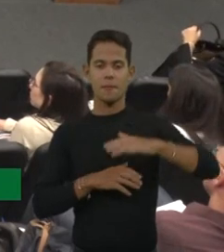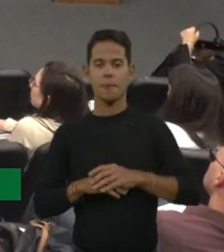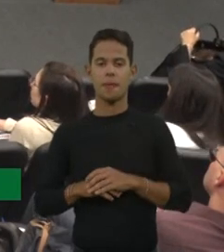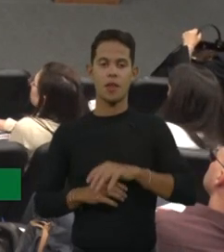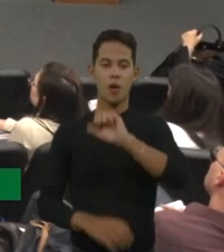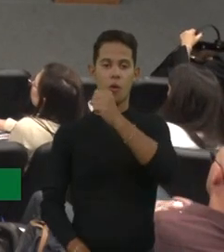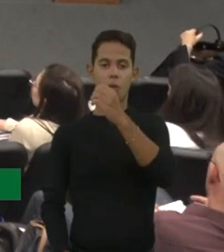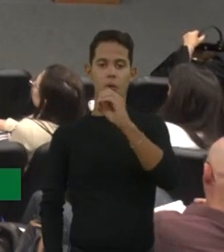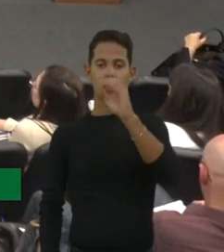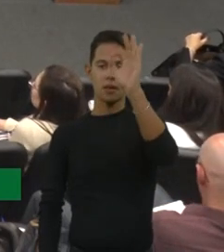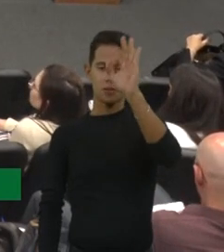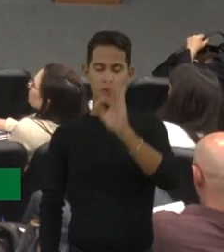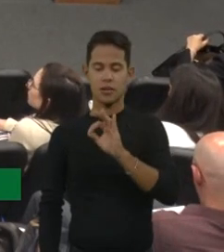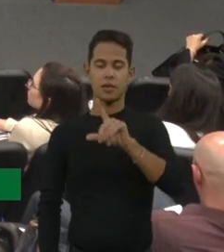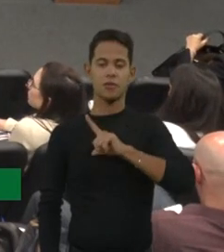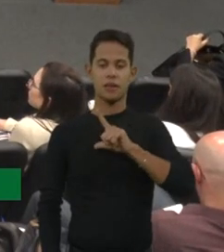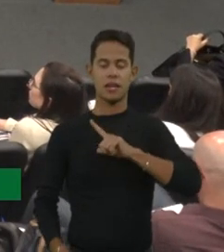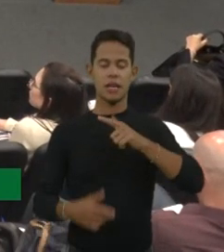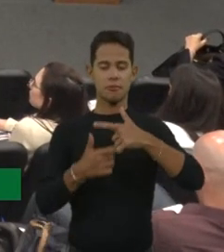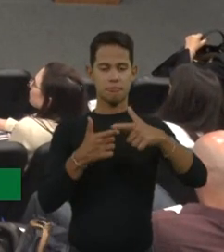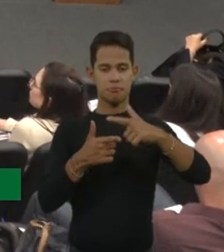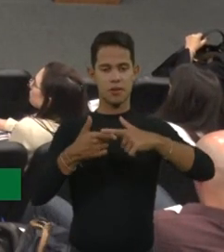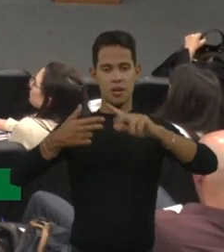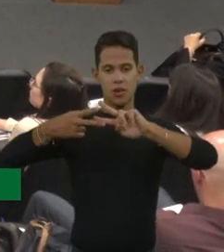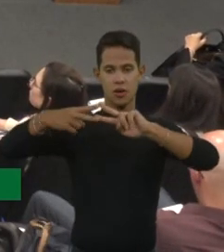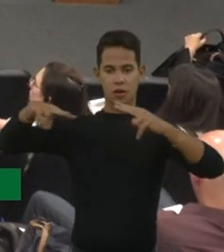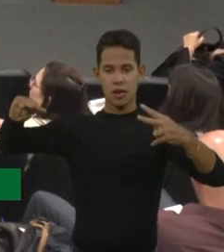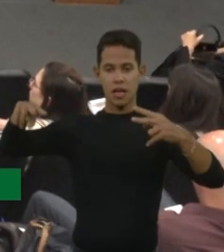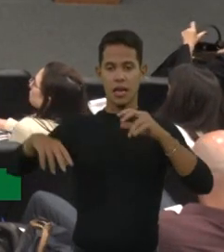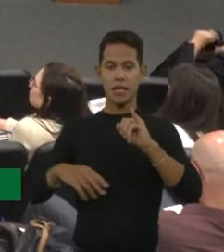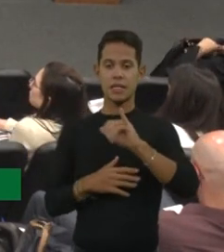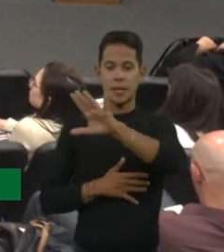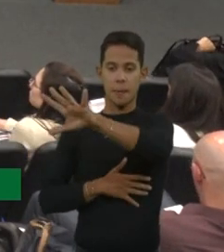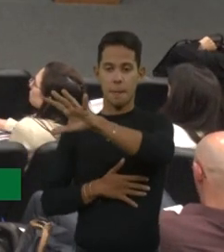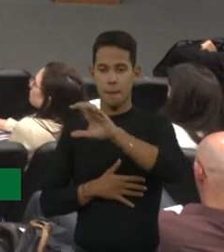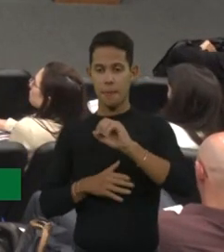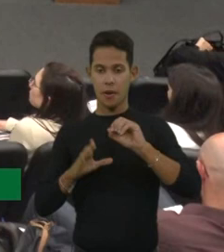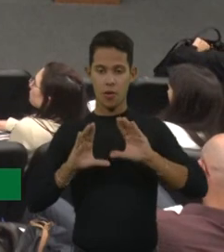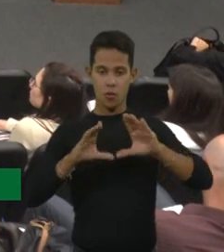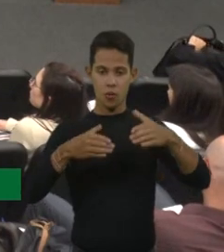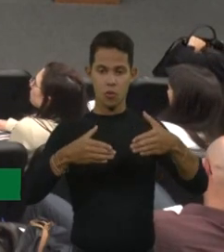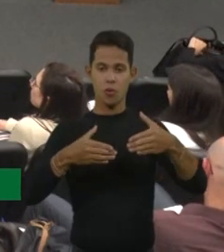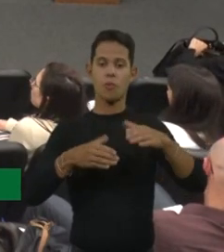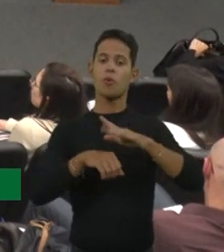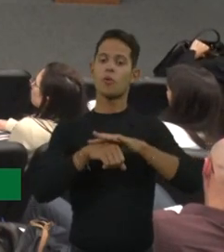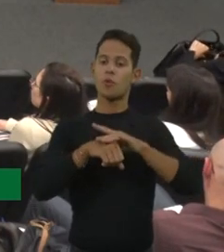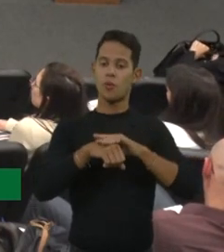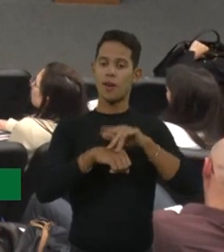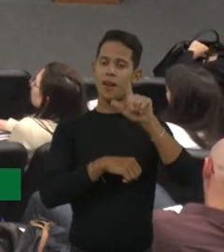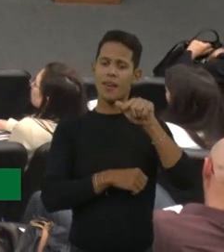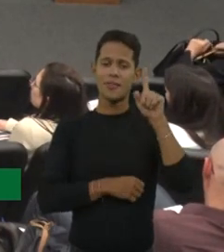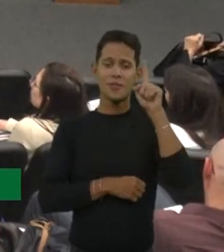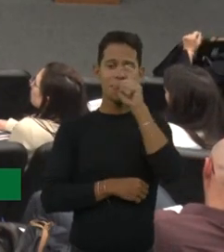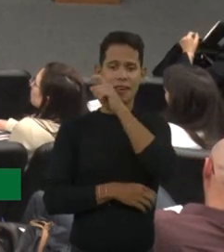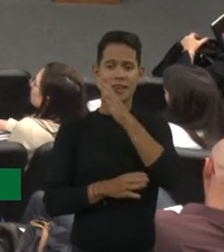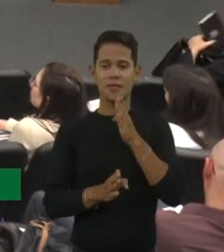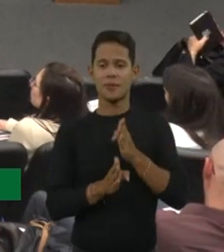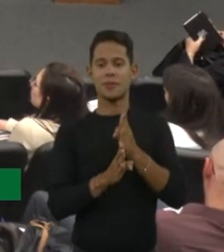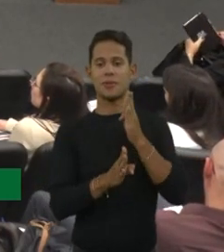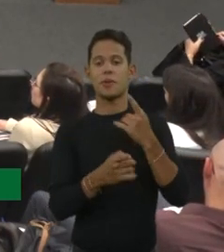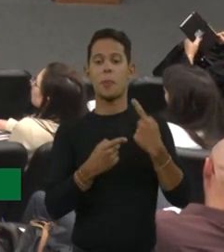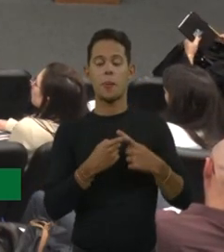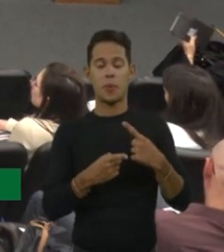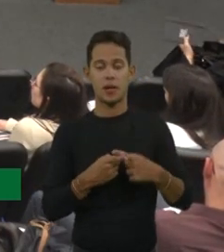genética e a gente sabe que, se a gente pegar como grupo, essas doenças são bem difíceis de serem diagnosticadas porque elas têm